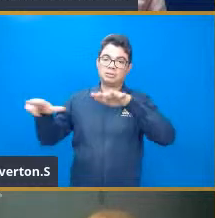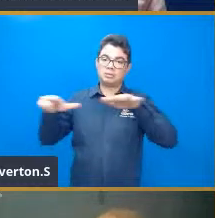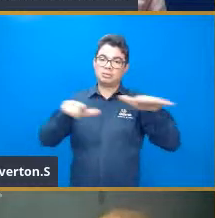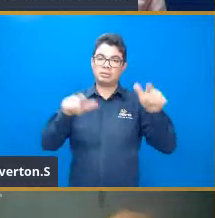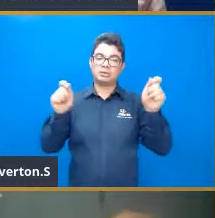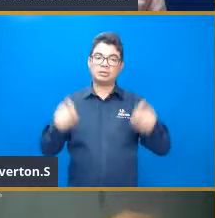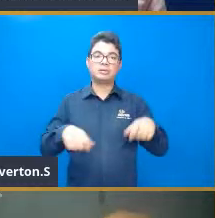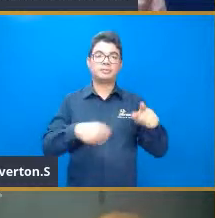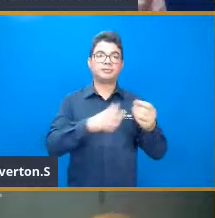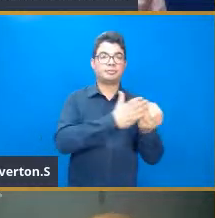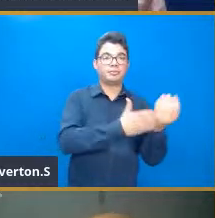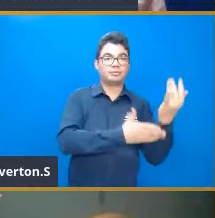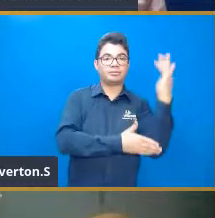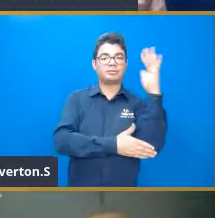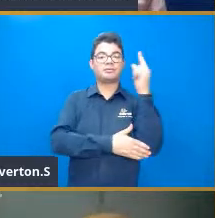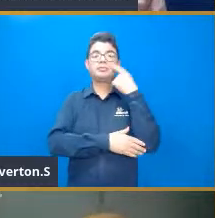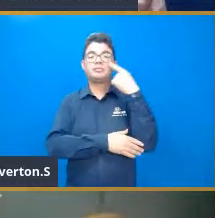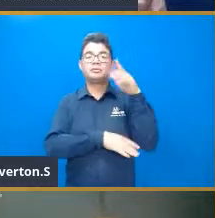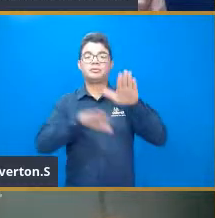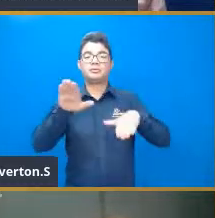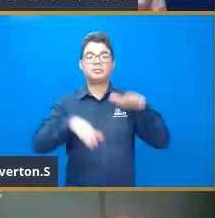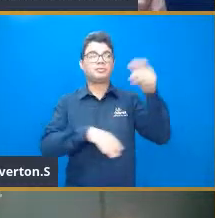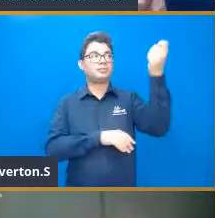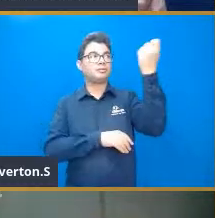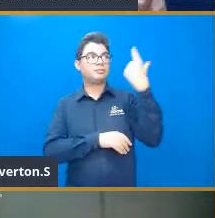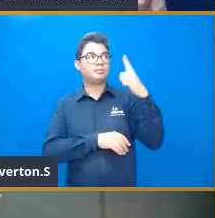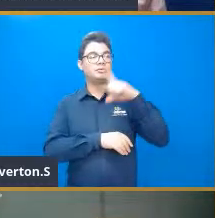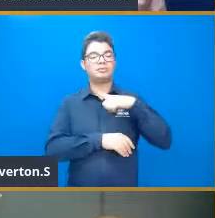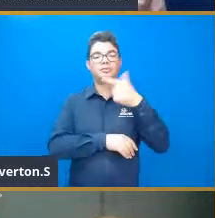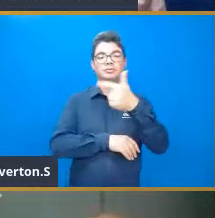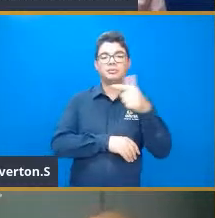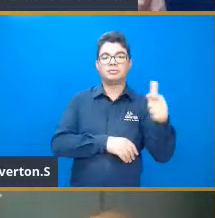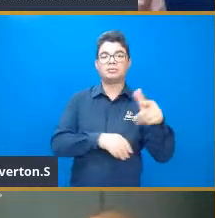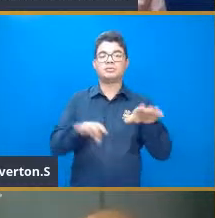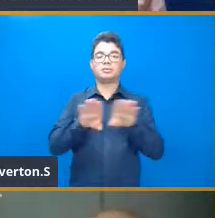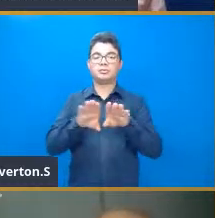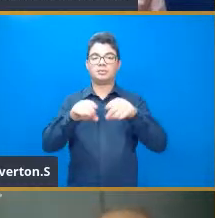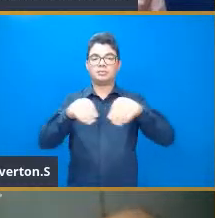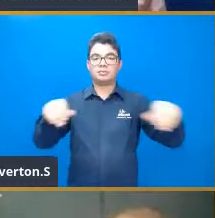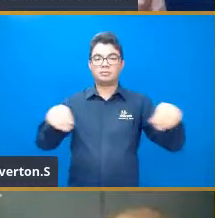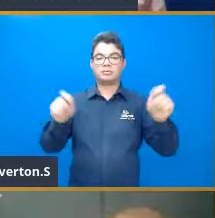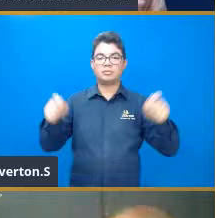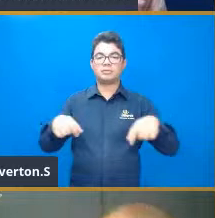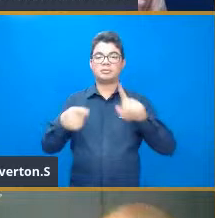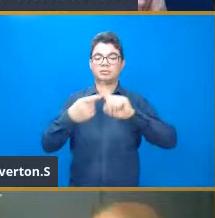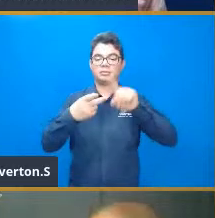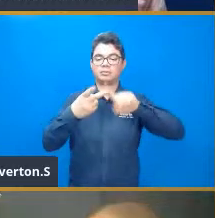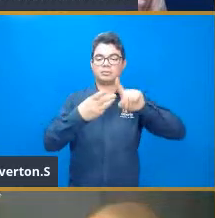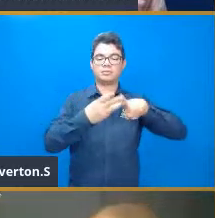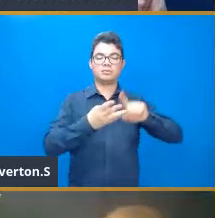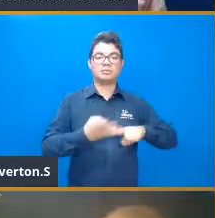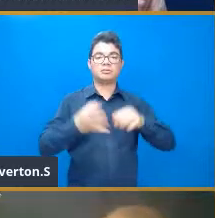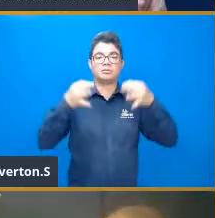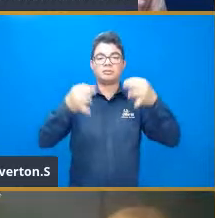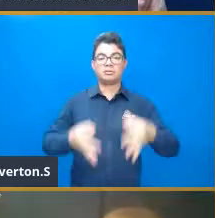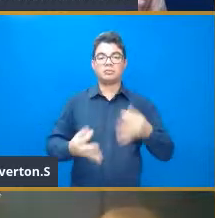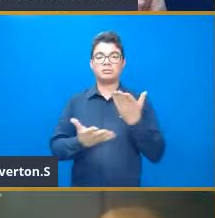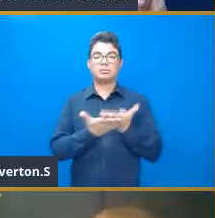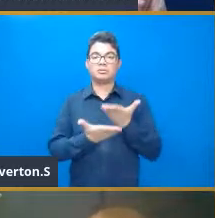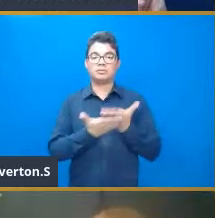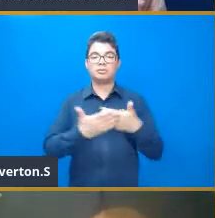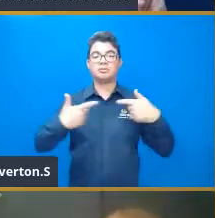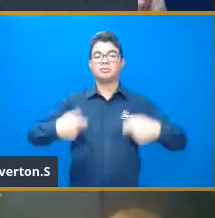planta, depende das condições, se tem iluminação, se não tem do solo. Então, são vários fatores. Então, com certeza, no estudo, ele tem,